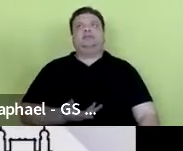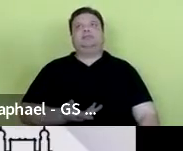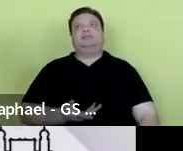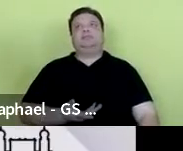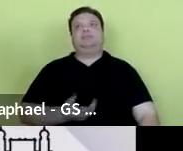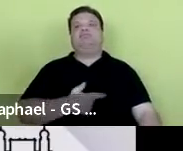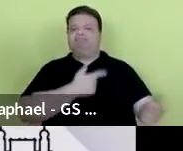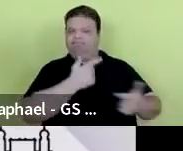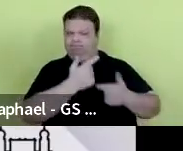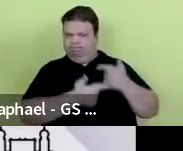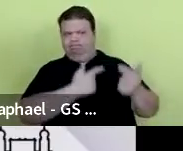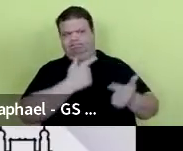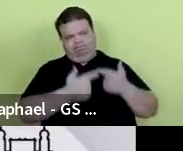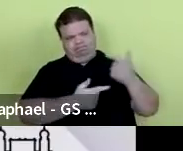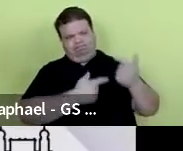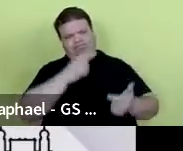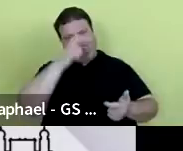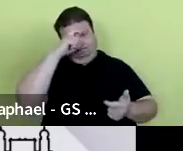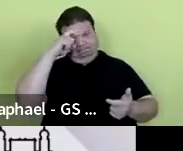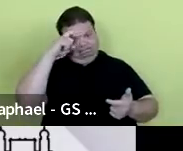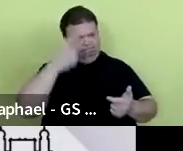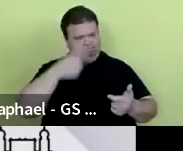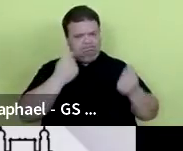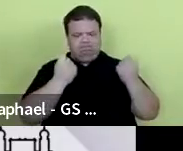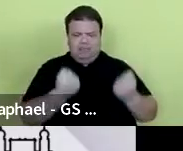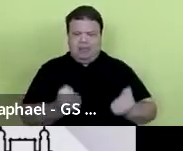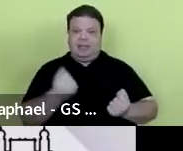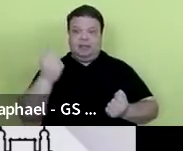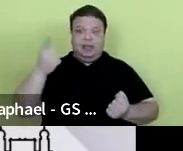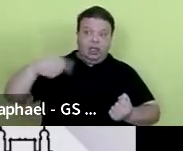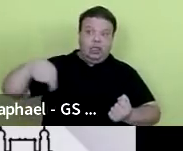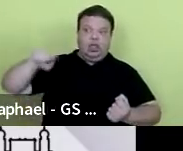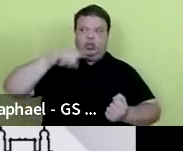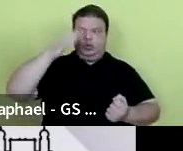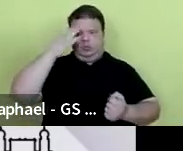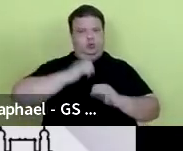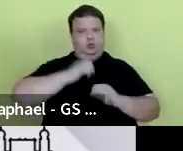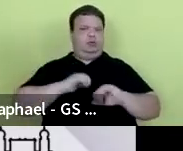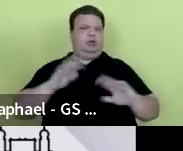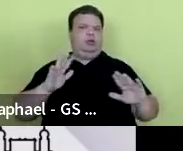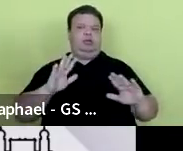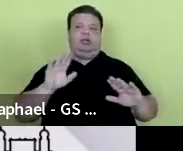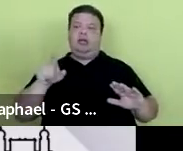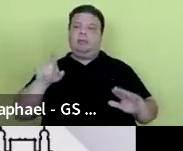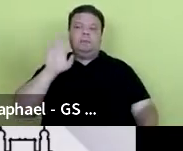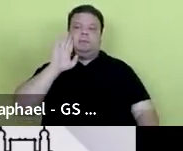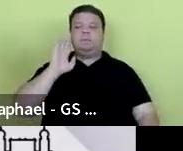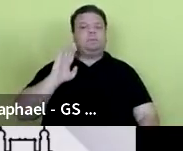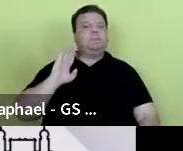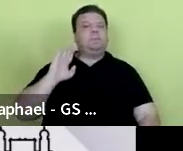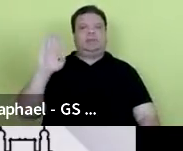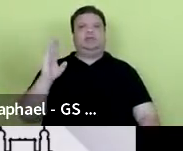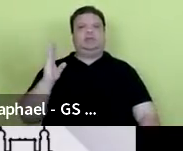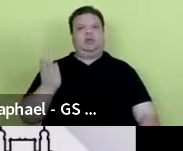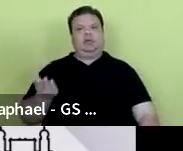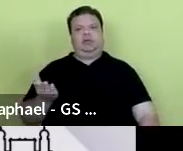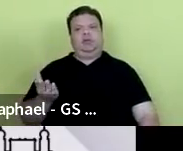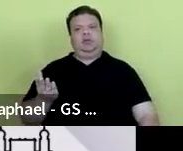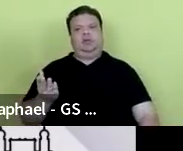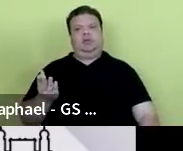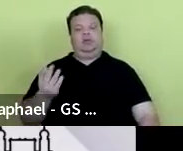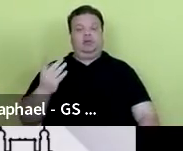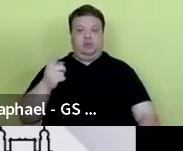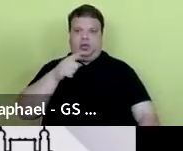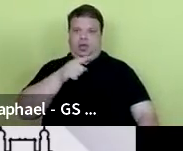trabalhar e trabalhar muito para que todos entendam que é fundamental que a